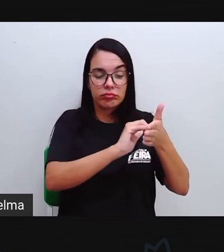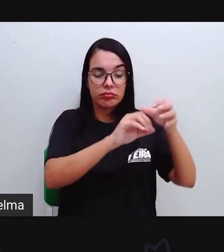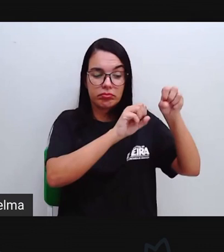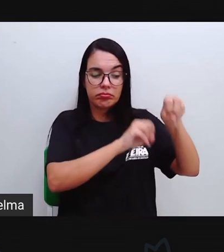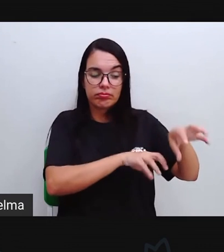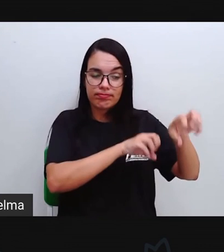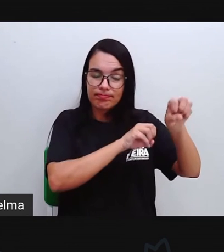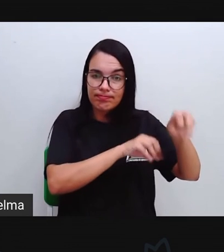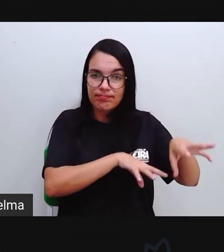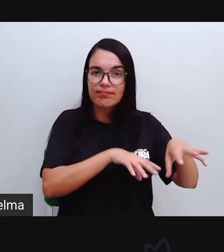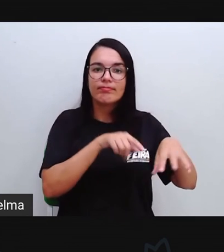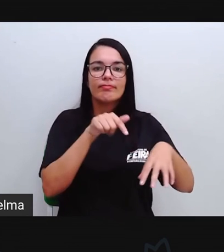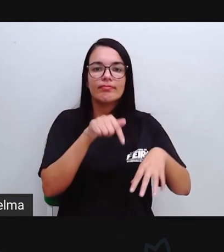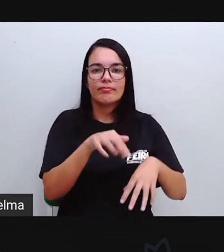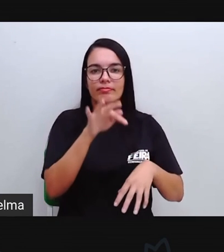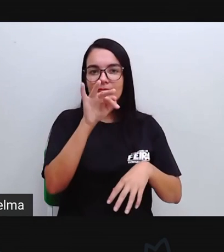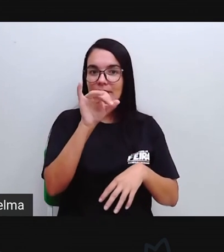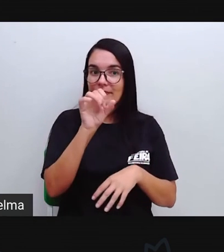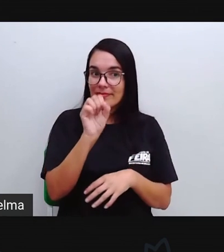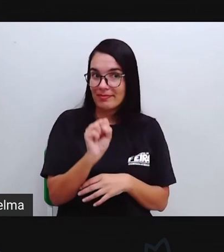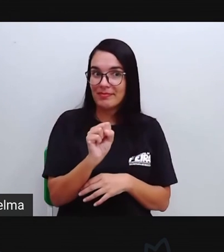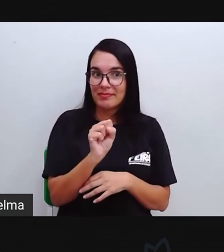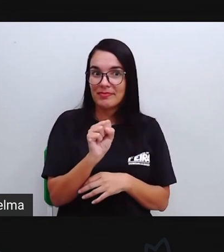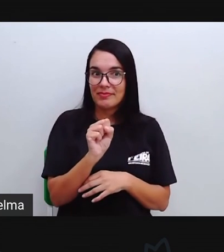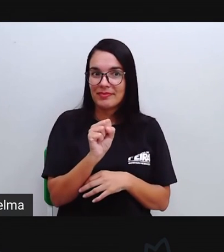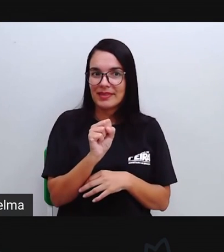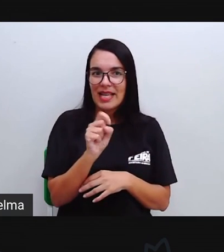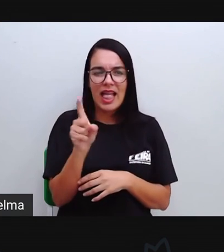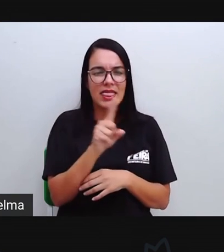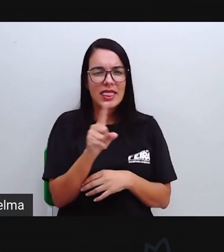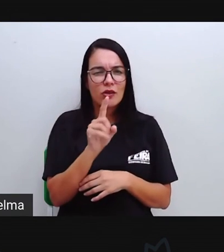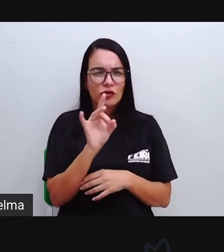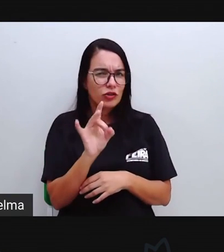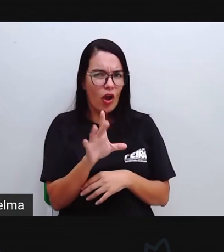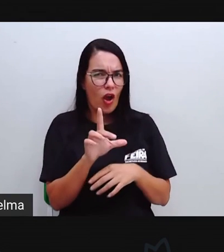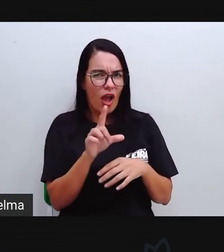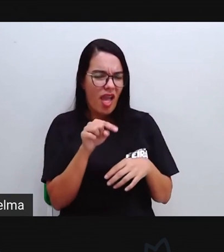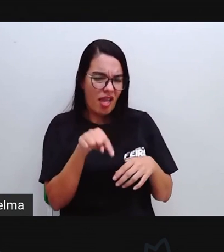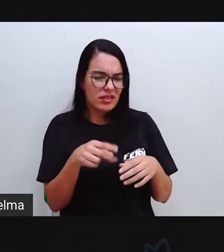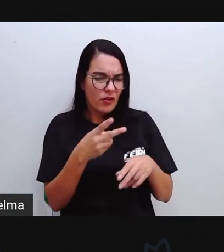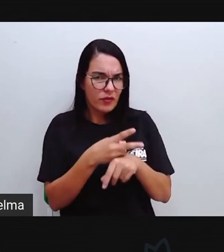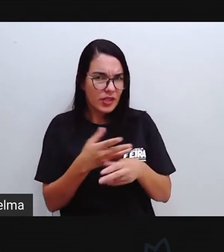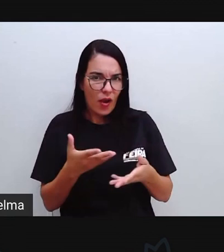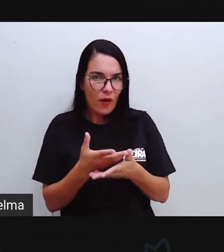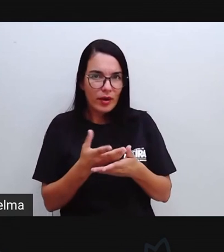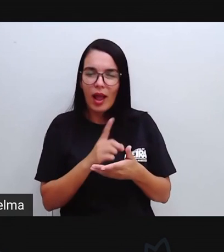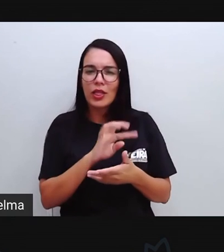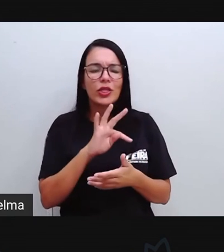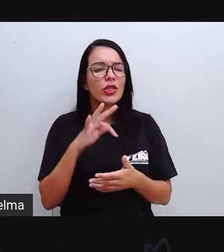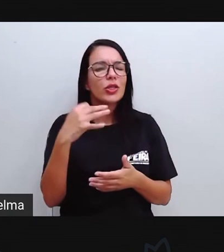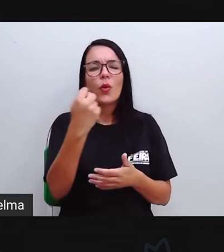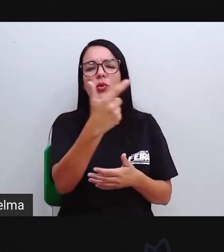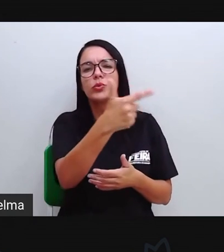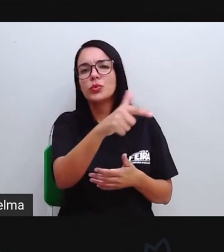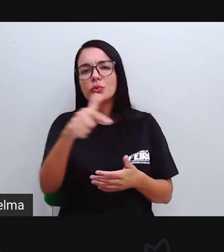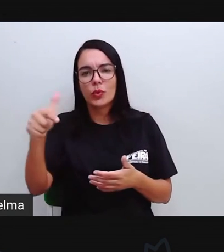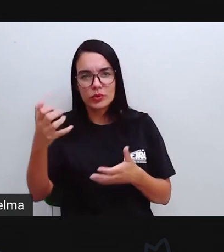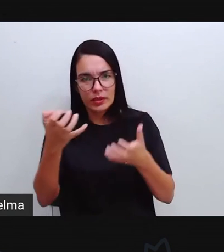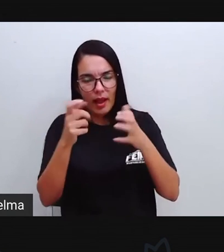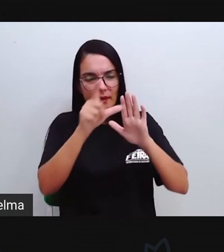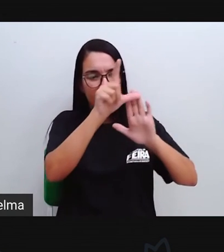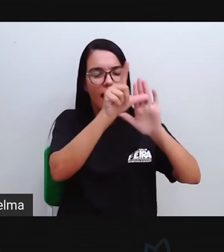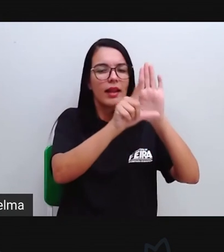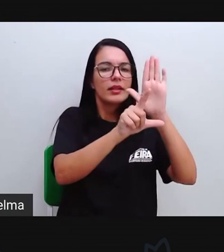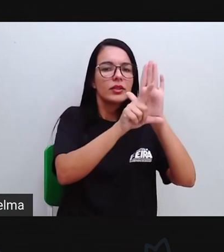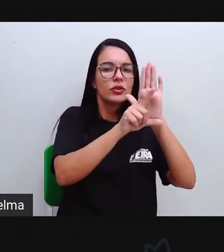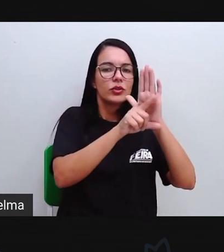YouTube Certo? E não somente esse Mas também os outros Vocês podem assistir Quantas vezes vocês quiserem Está lá na